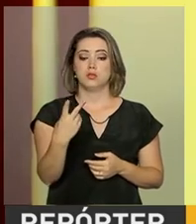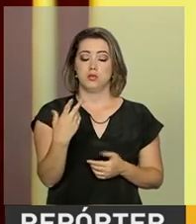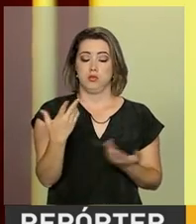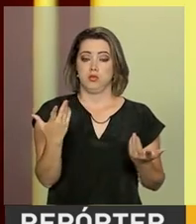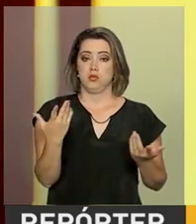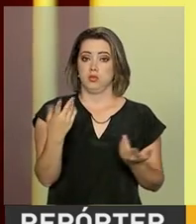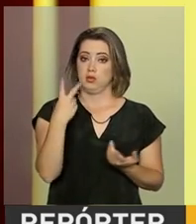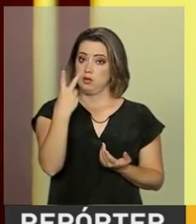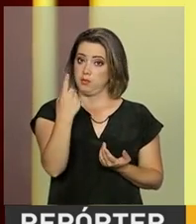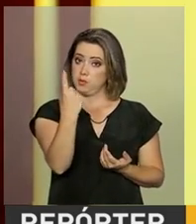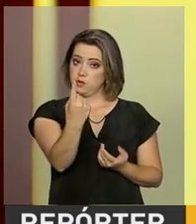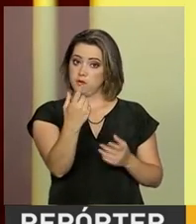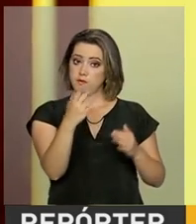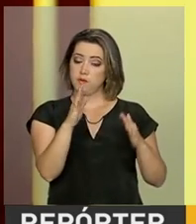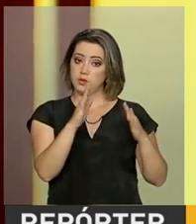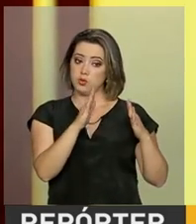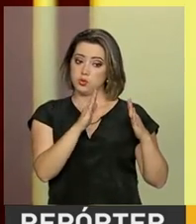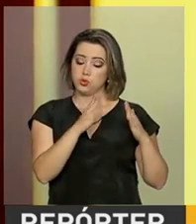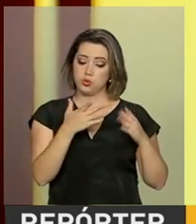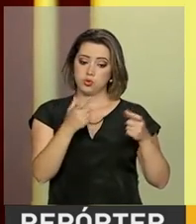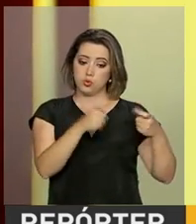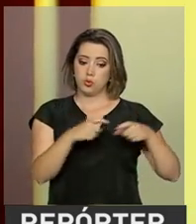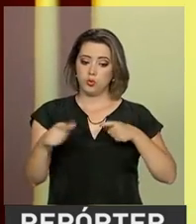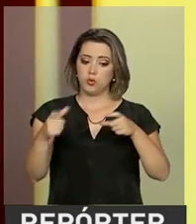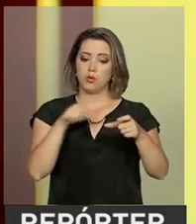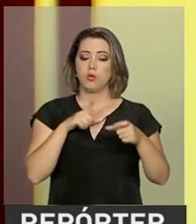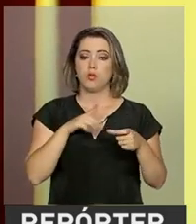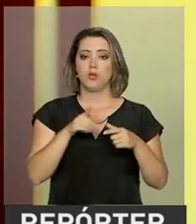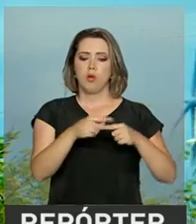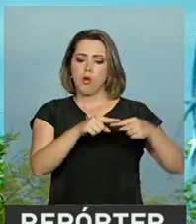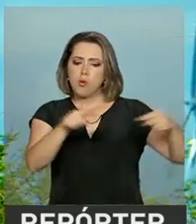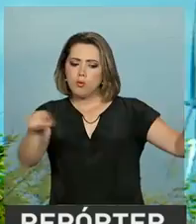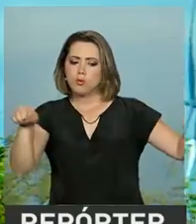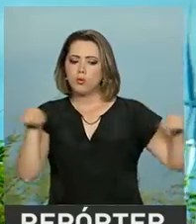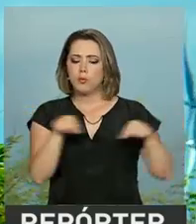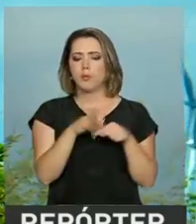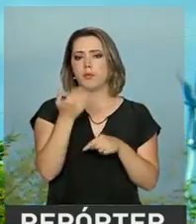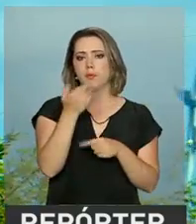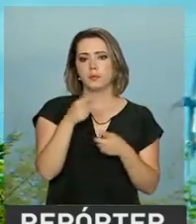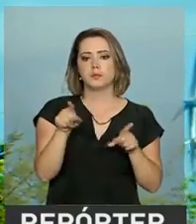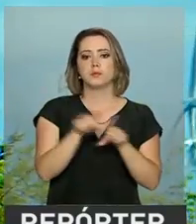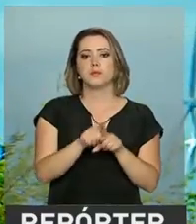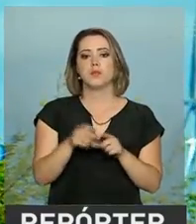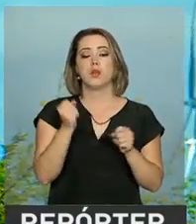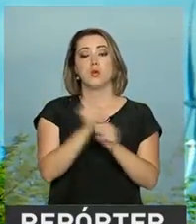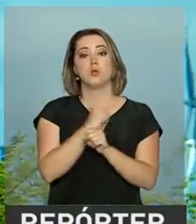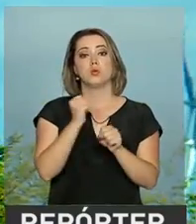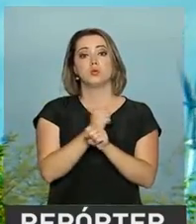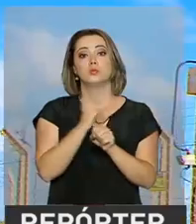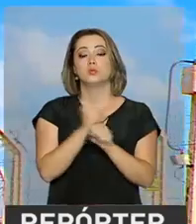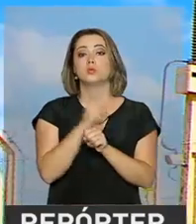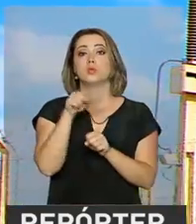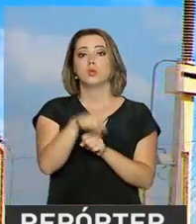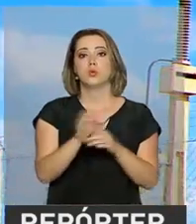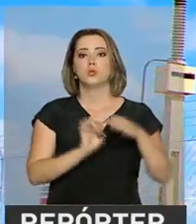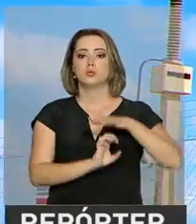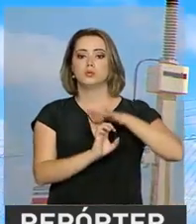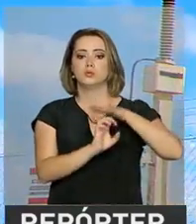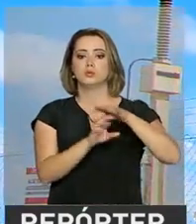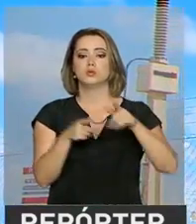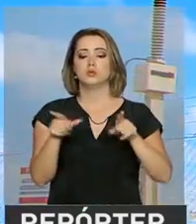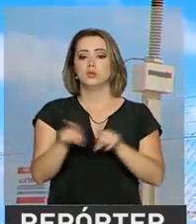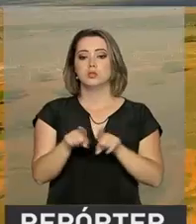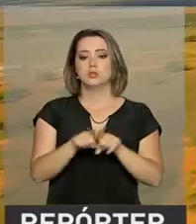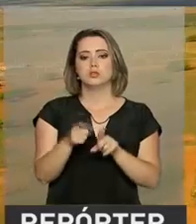nós temos 21. Temos um salão onde o pessoal faz refeição. As empresas que construíram os parques eólicos tinham no contrato